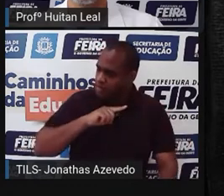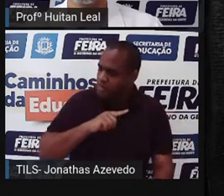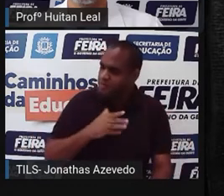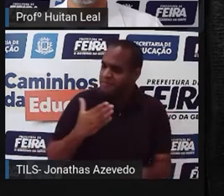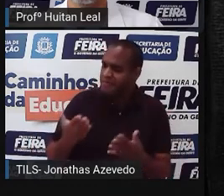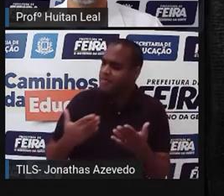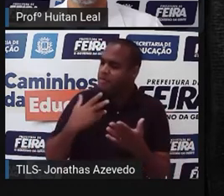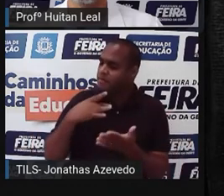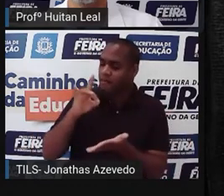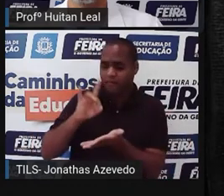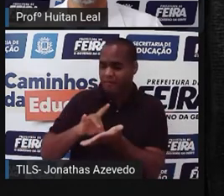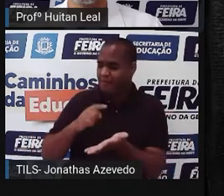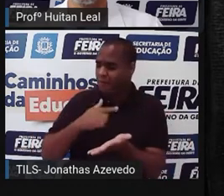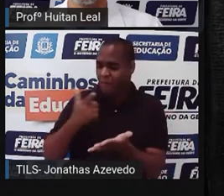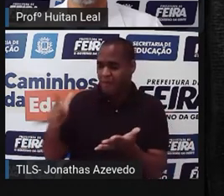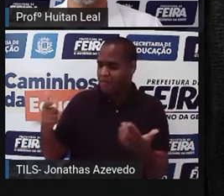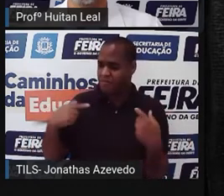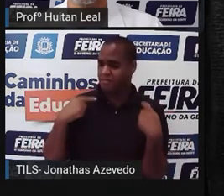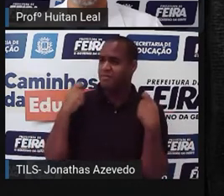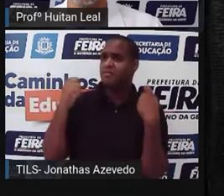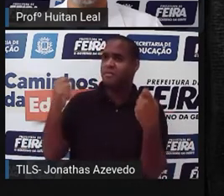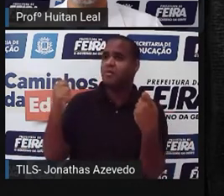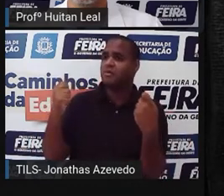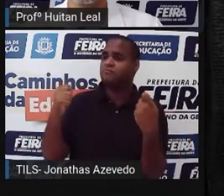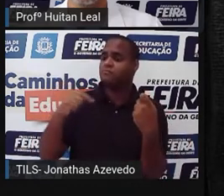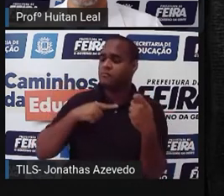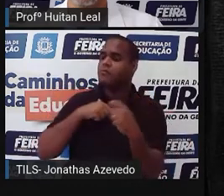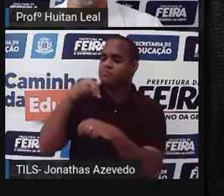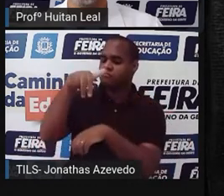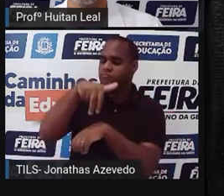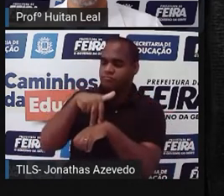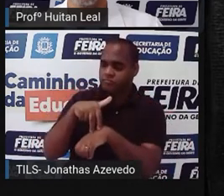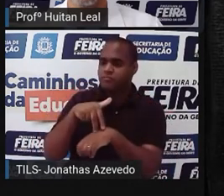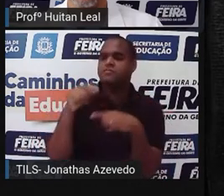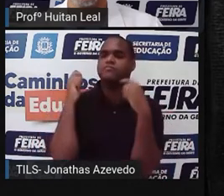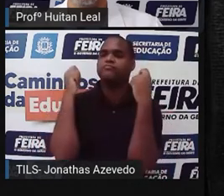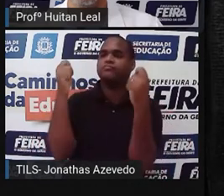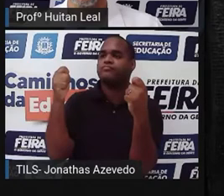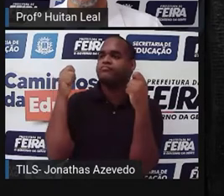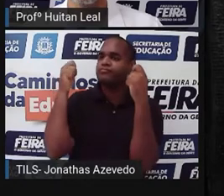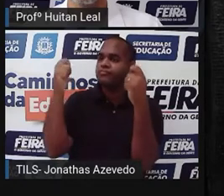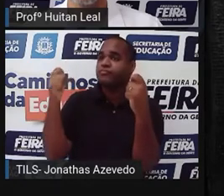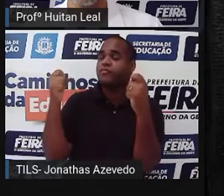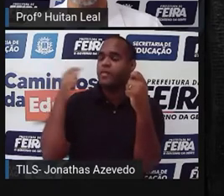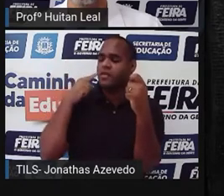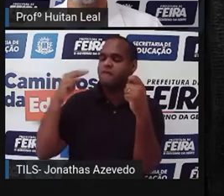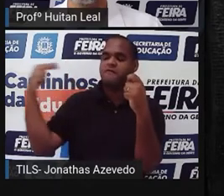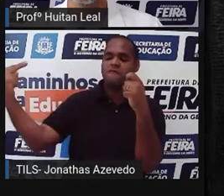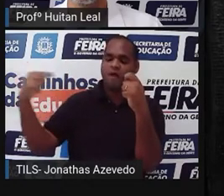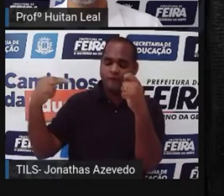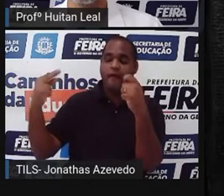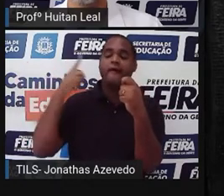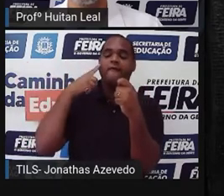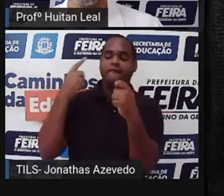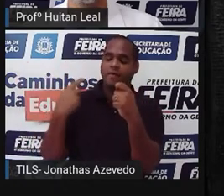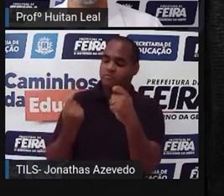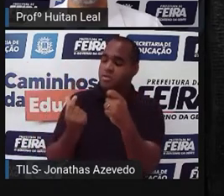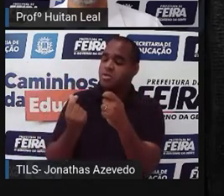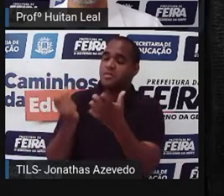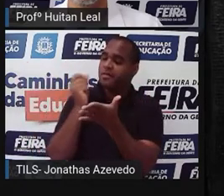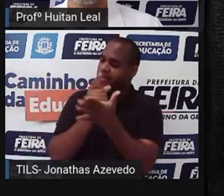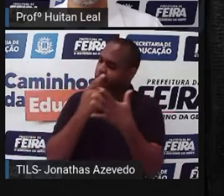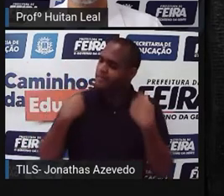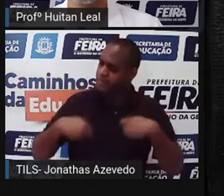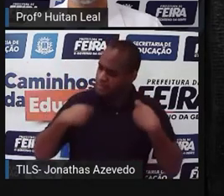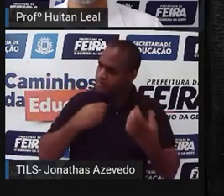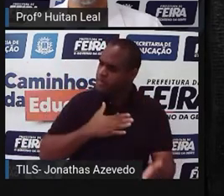não me restou outro recurso. Vou ficar aqui, carregando esse cartaz, até você saudar sua